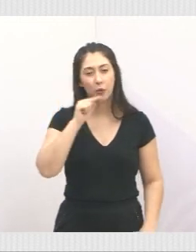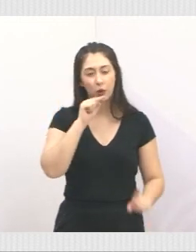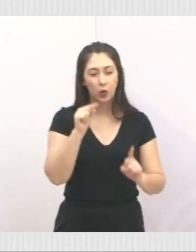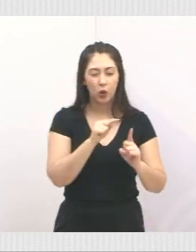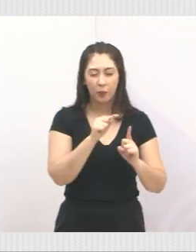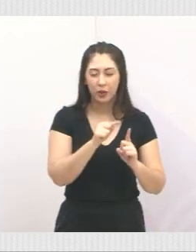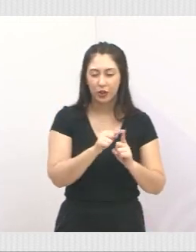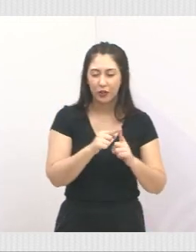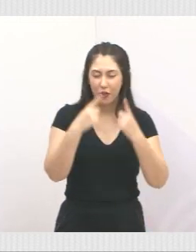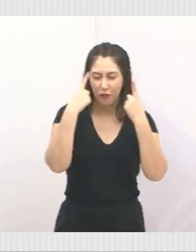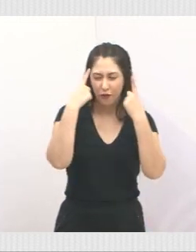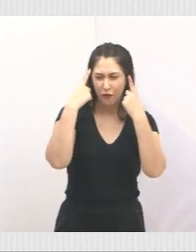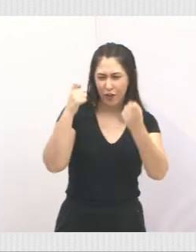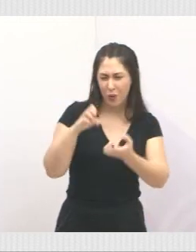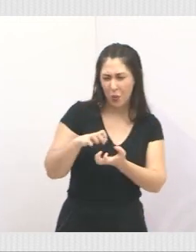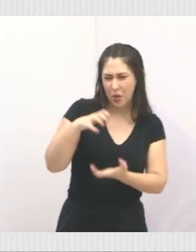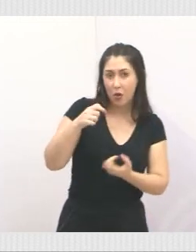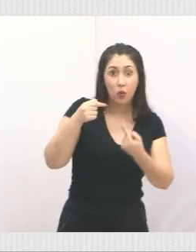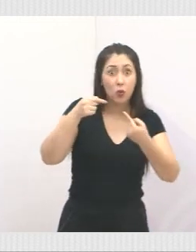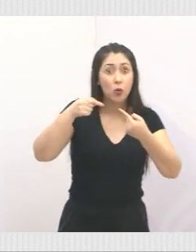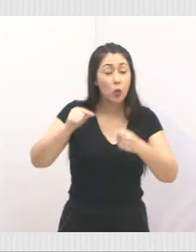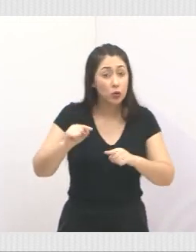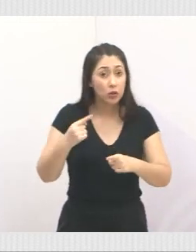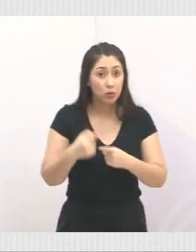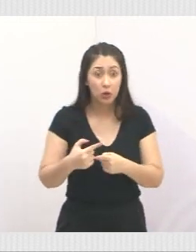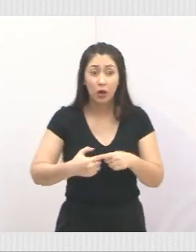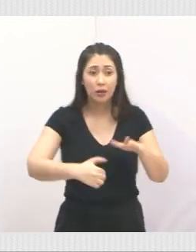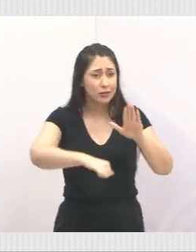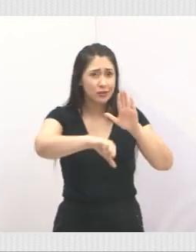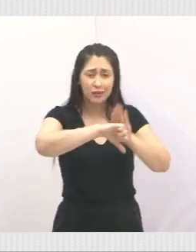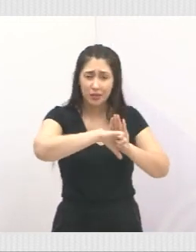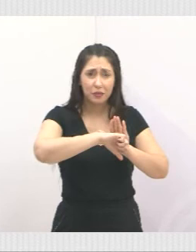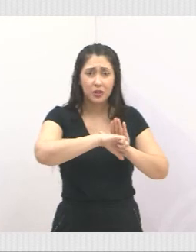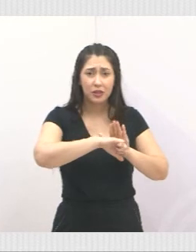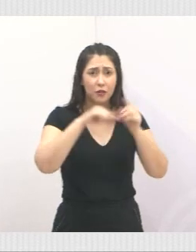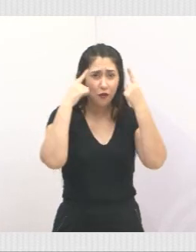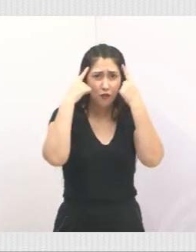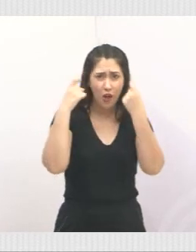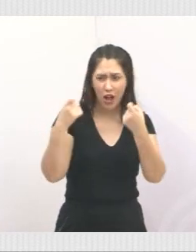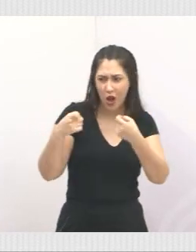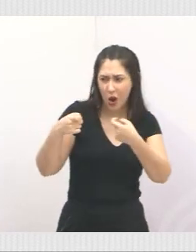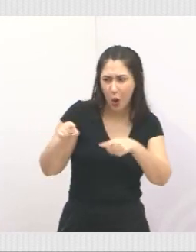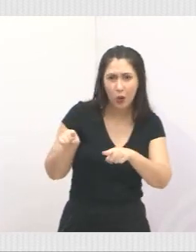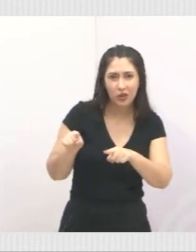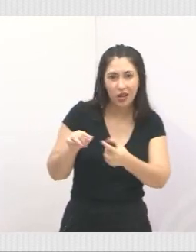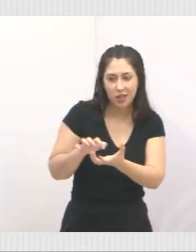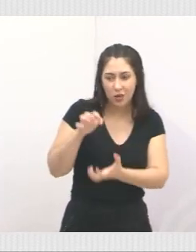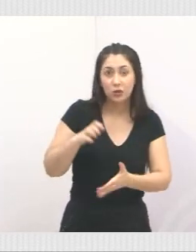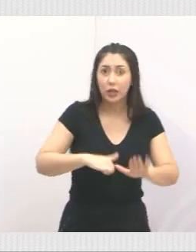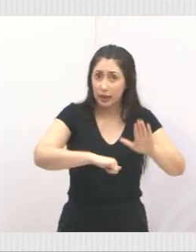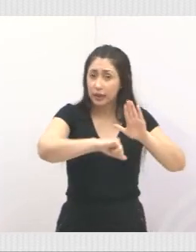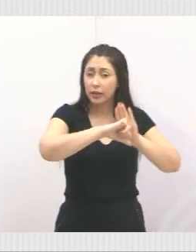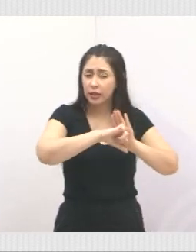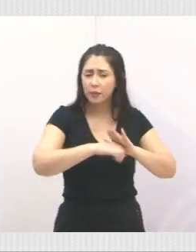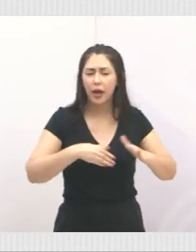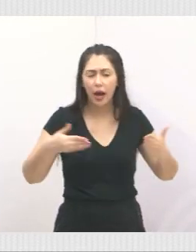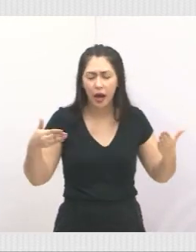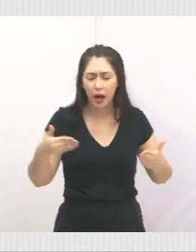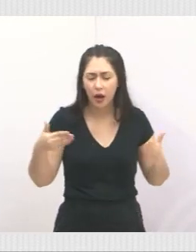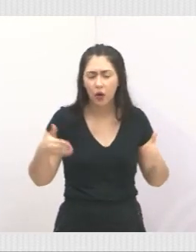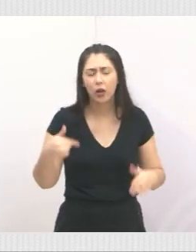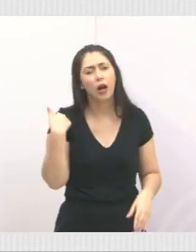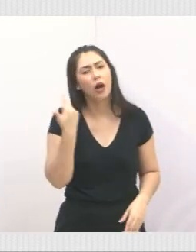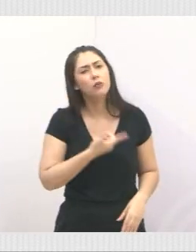do idoso, que hoje é crime. Sempre foi um crime, né? Só que agora está sendo respeitado.